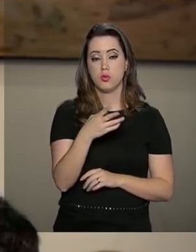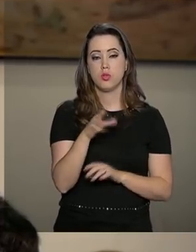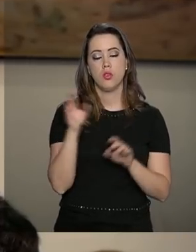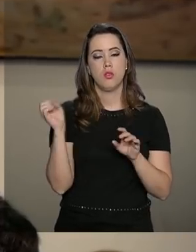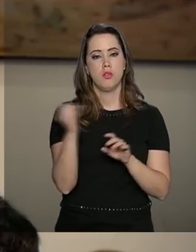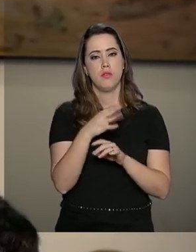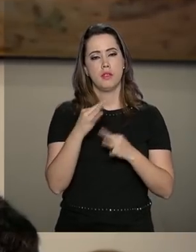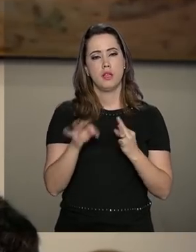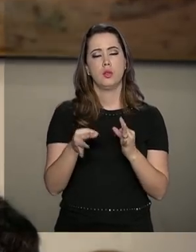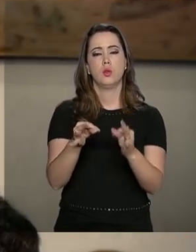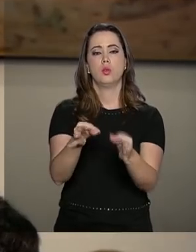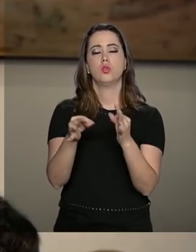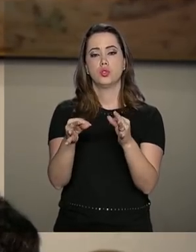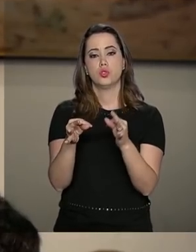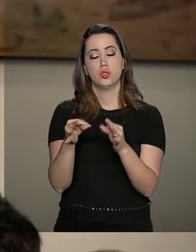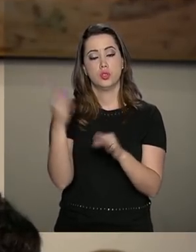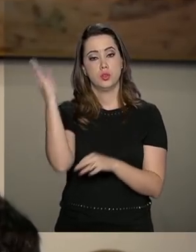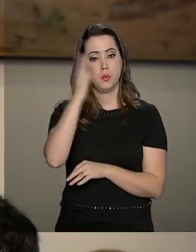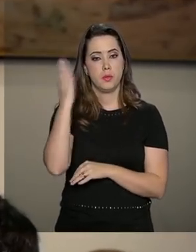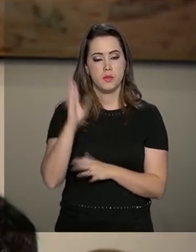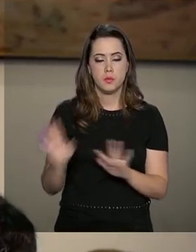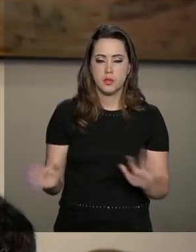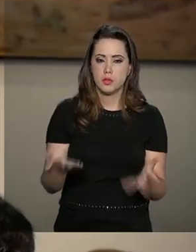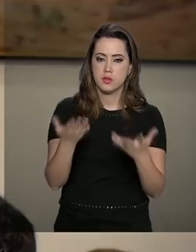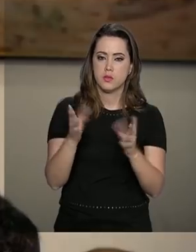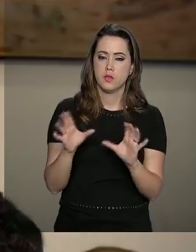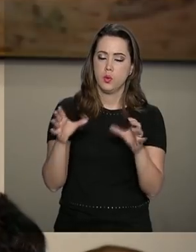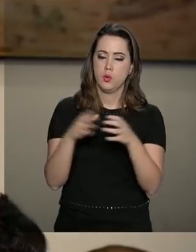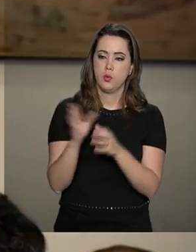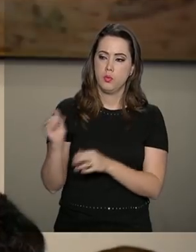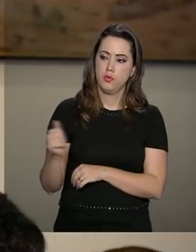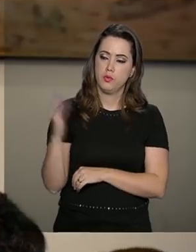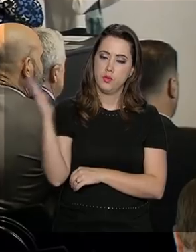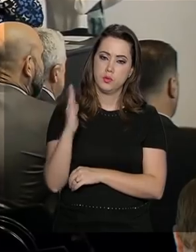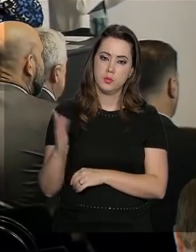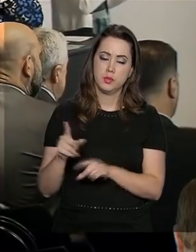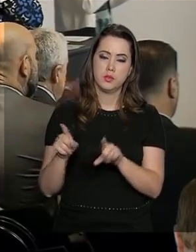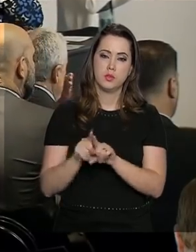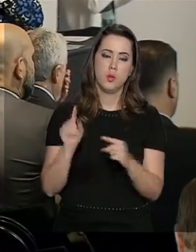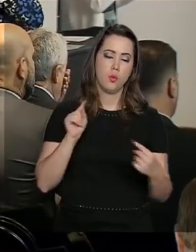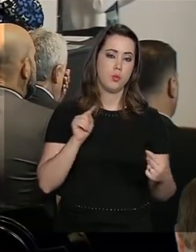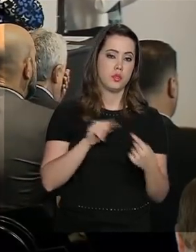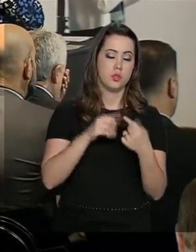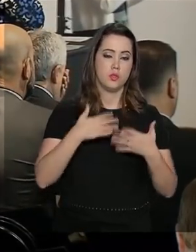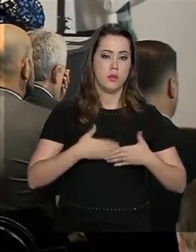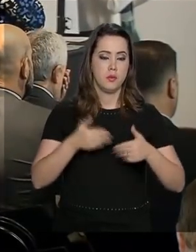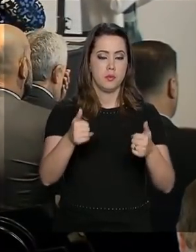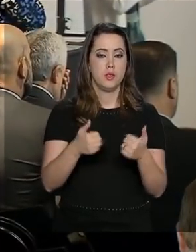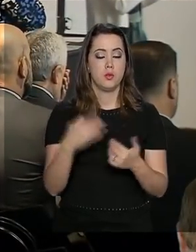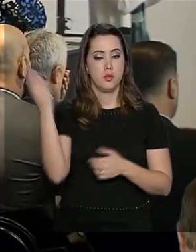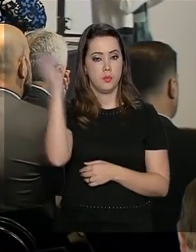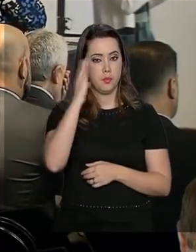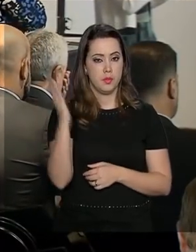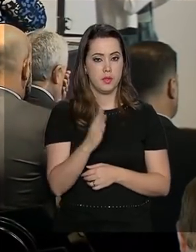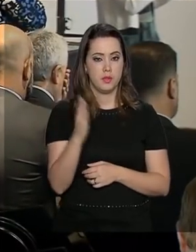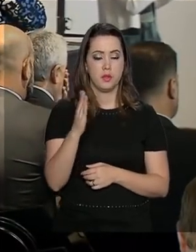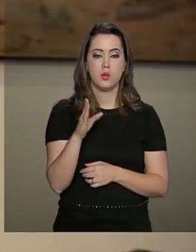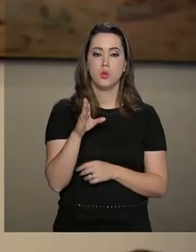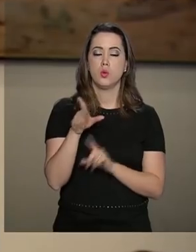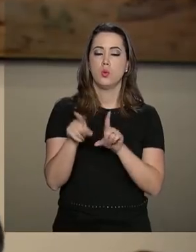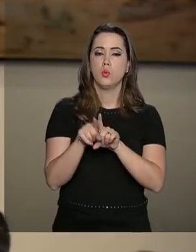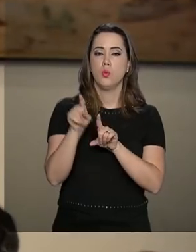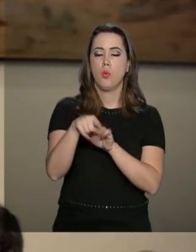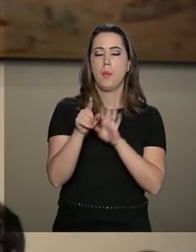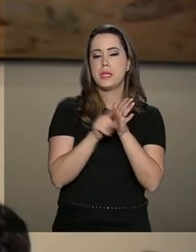incentivar o capital externo e gerar oportunidades. O objetivo é melhorar a posição do Brasil no Doing Business,